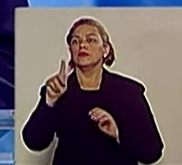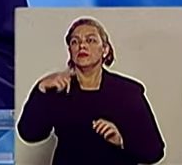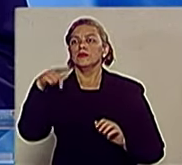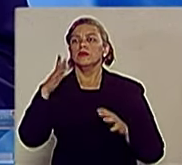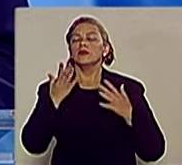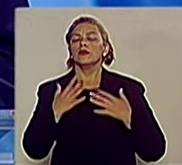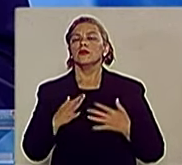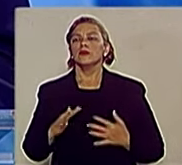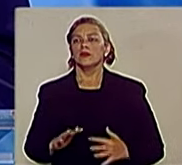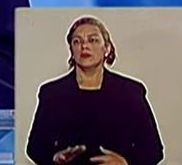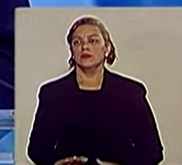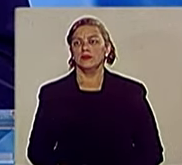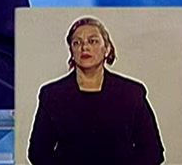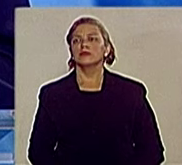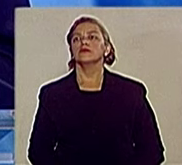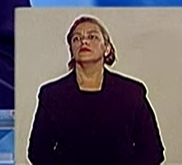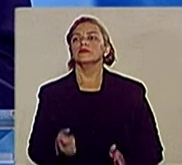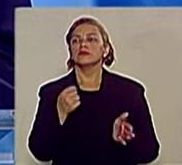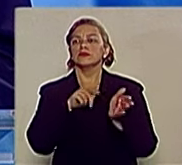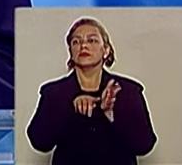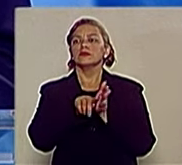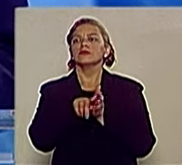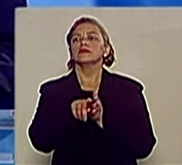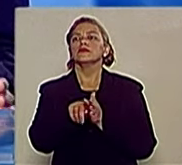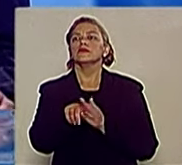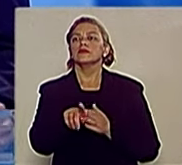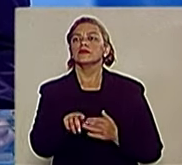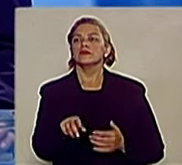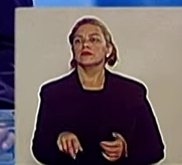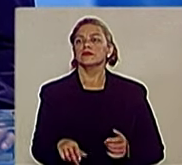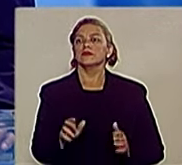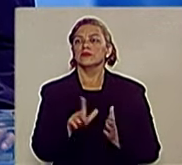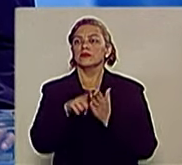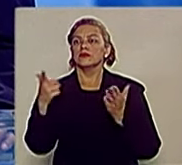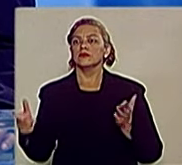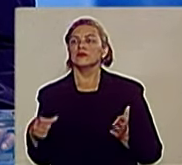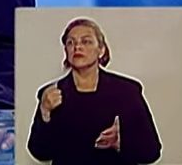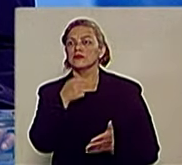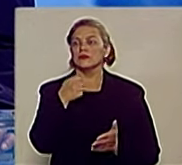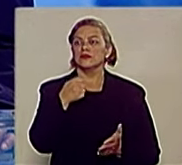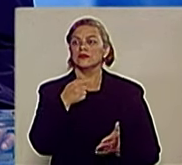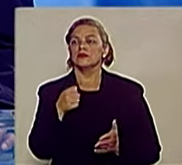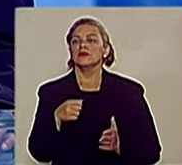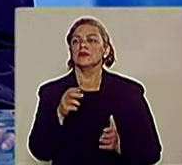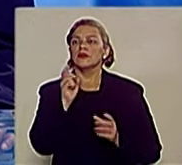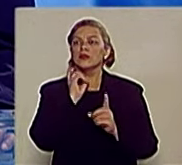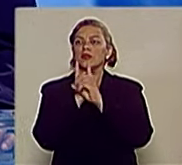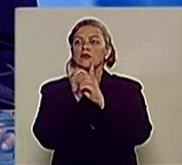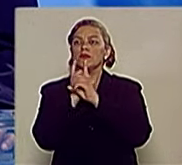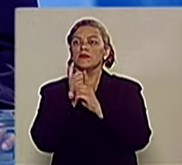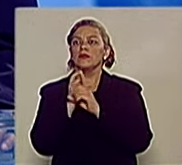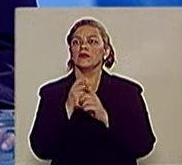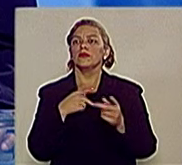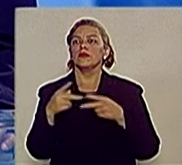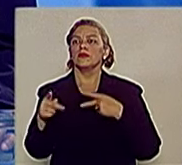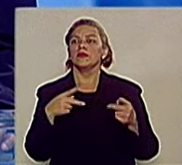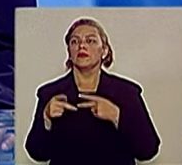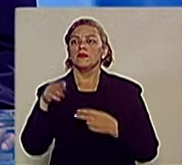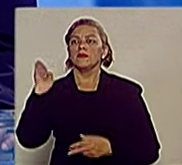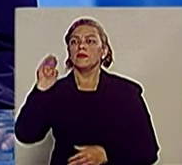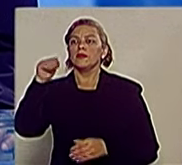os candidatos responderão perguntas dos jornalistas. Você acompanha o debate entre os candidatos a prefeito de São José dos Campos.